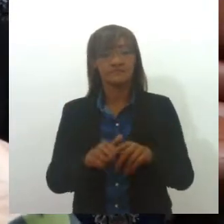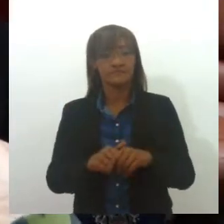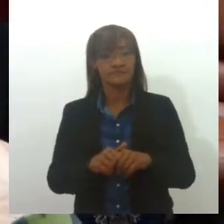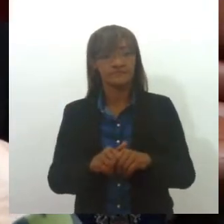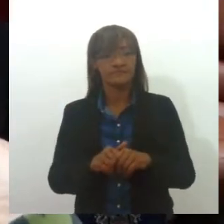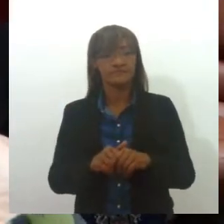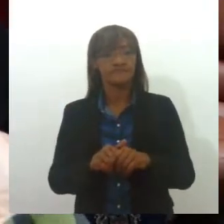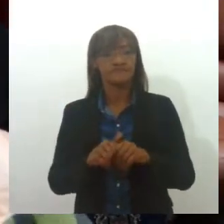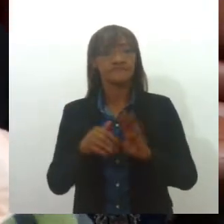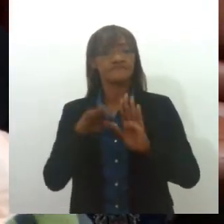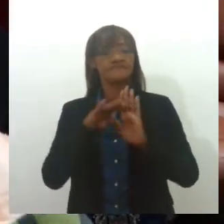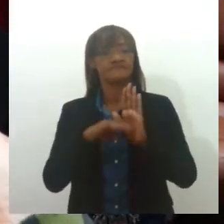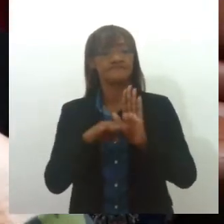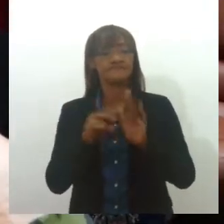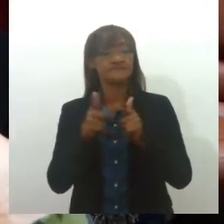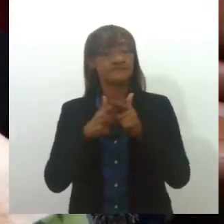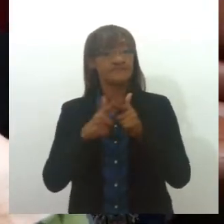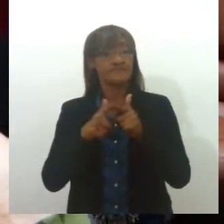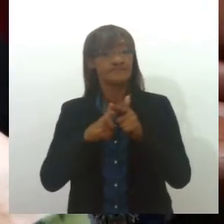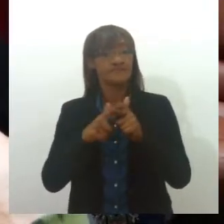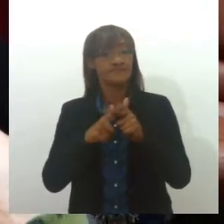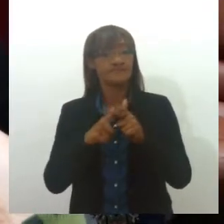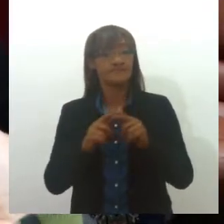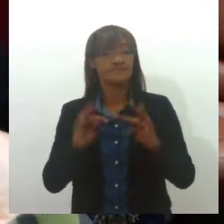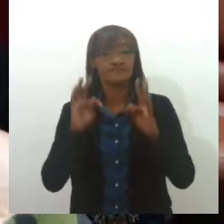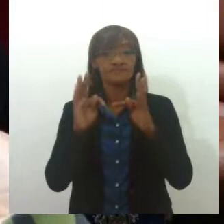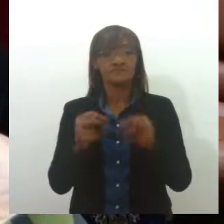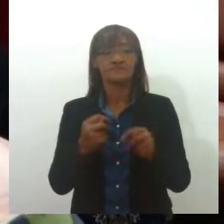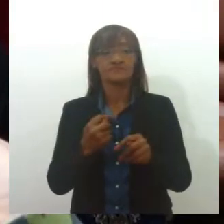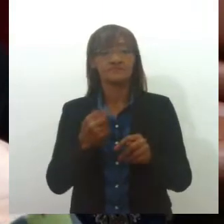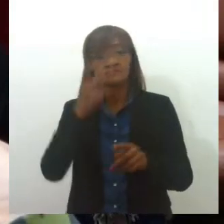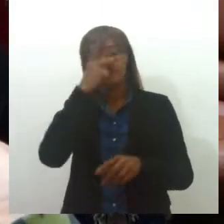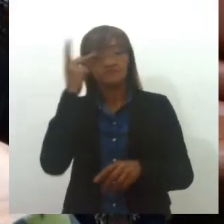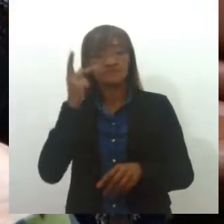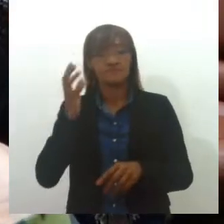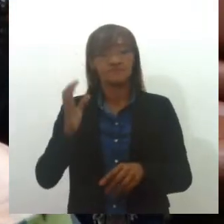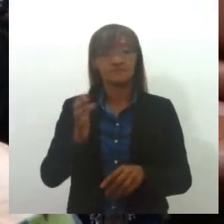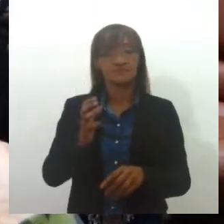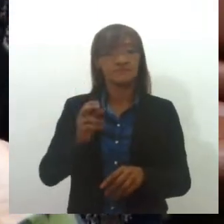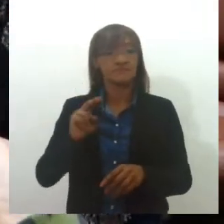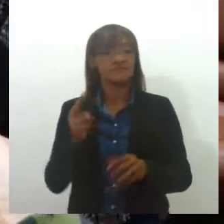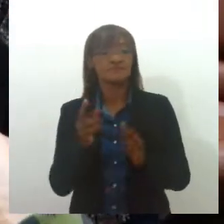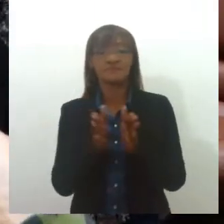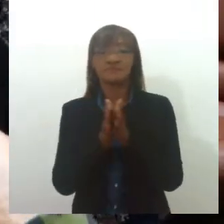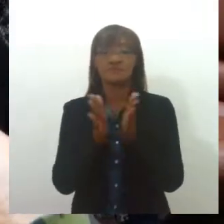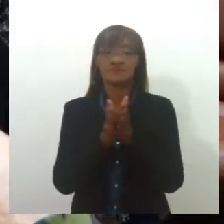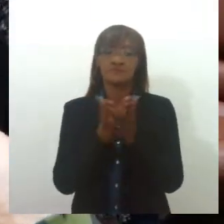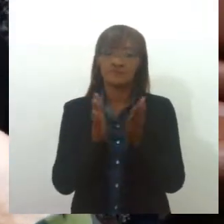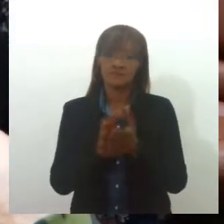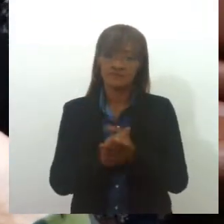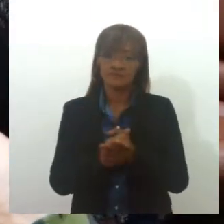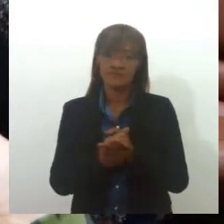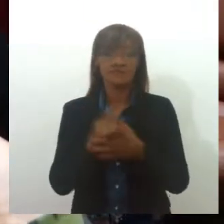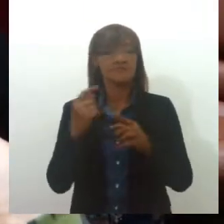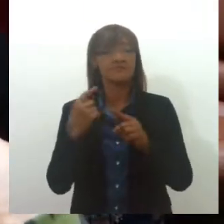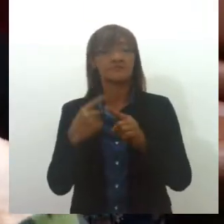um problema que atravessa todas as classes sociais, então a gente precisa que o Estado tenha um plano para enfrentar esse problema, porque